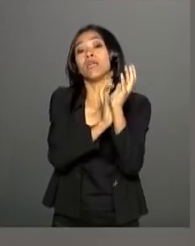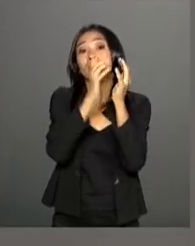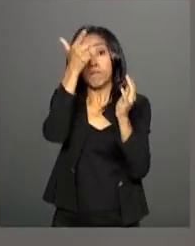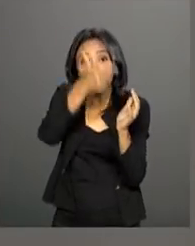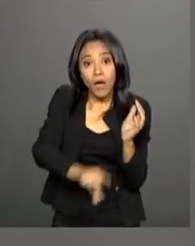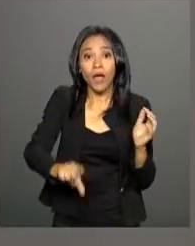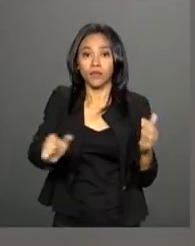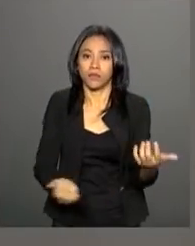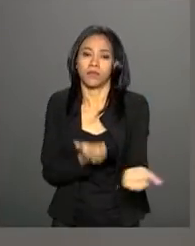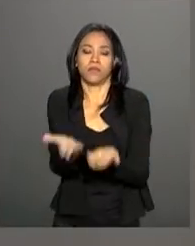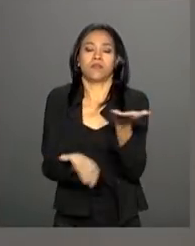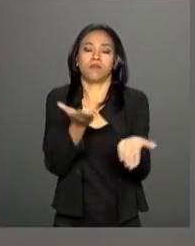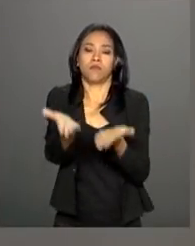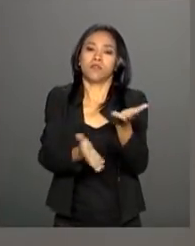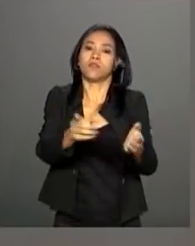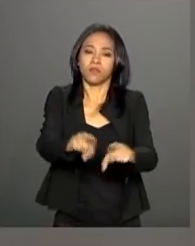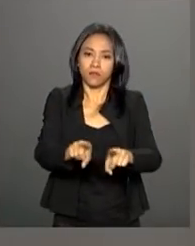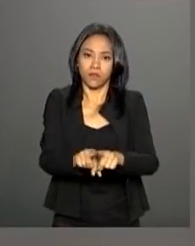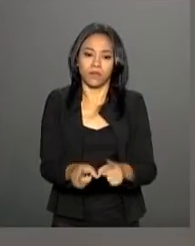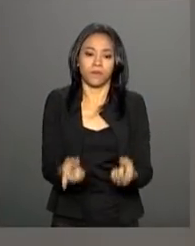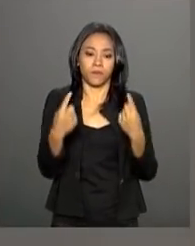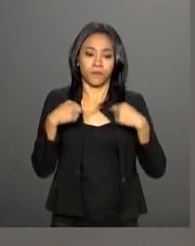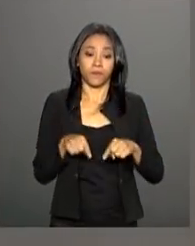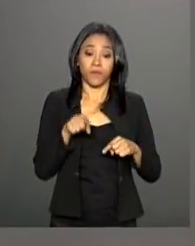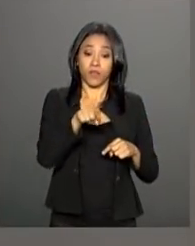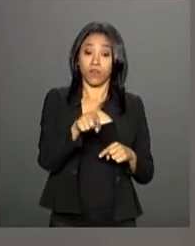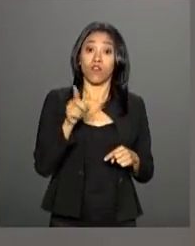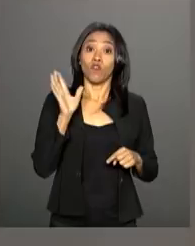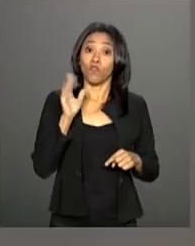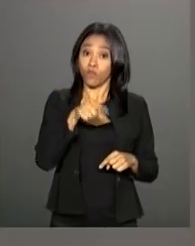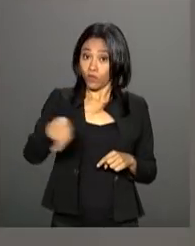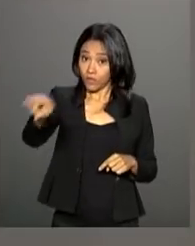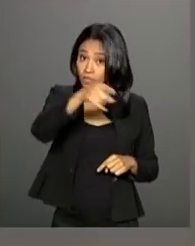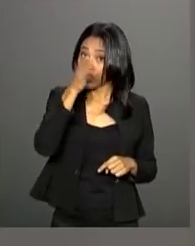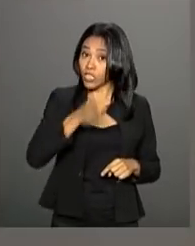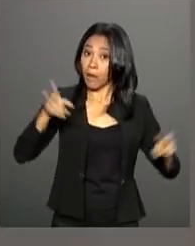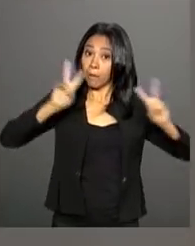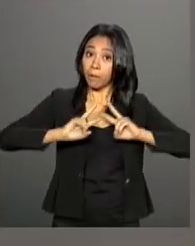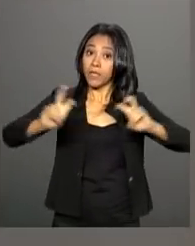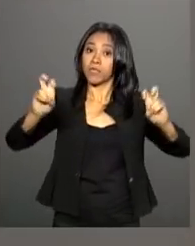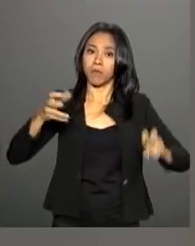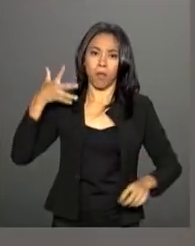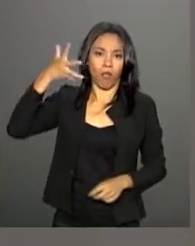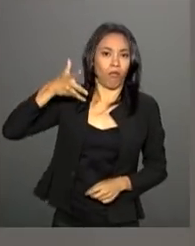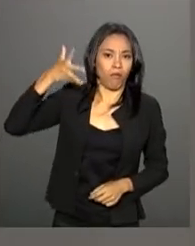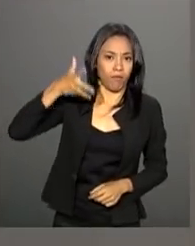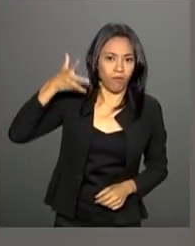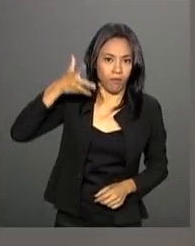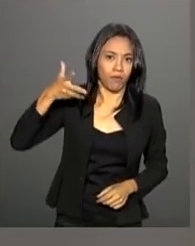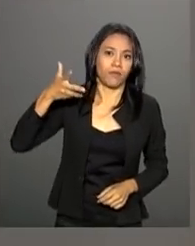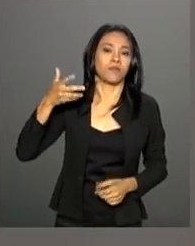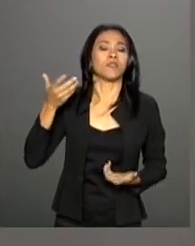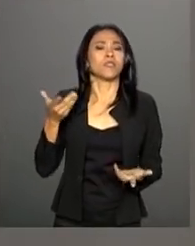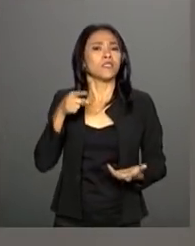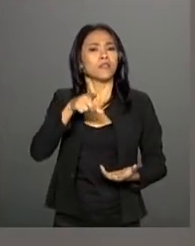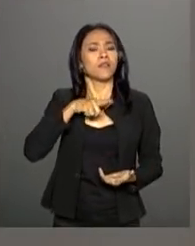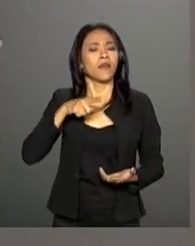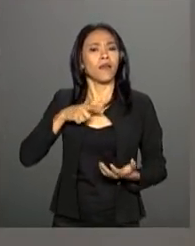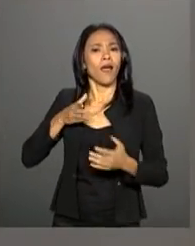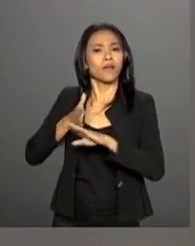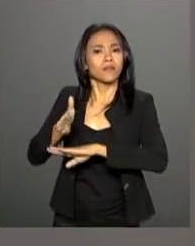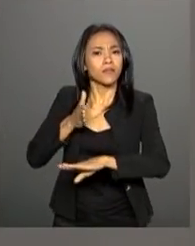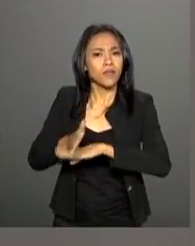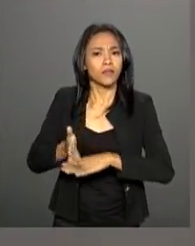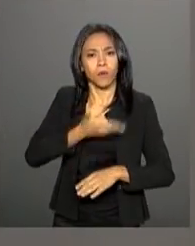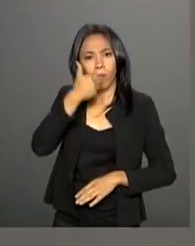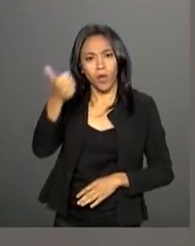Todos, como puderam perceber pelas palavras do Esteves, passam a ter acesso a um serviço melhor